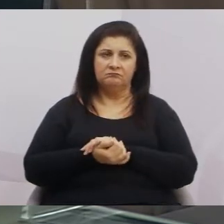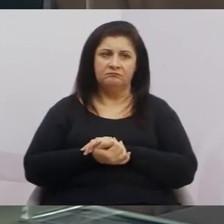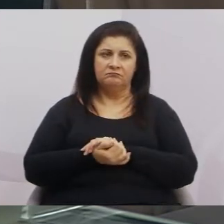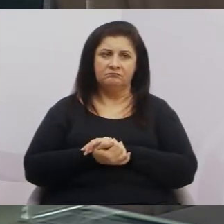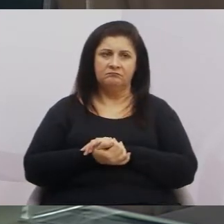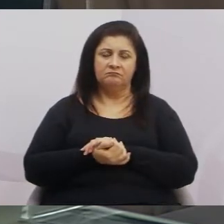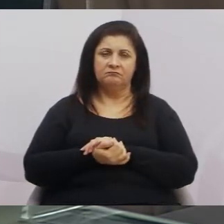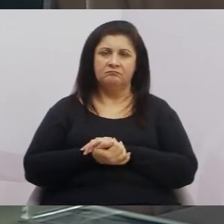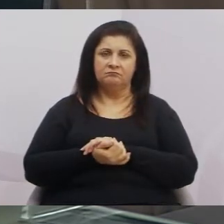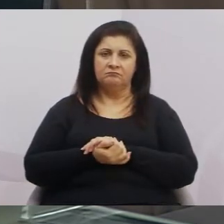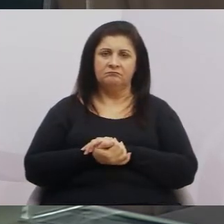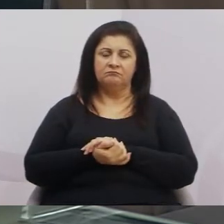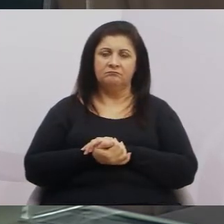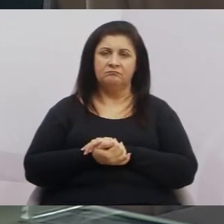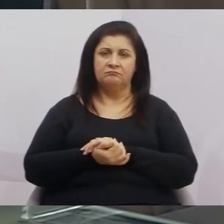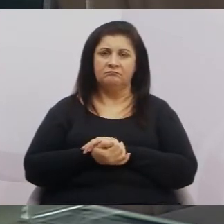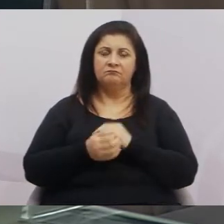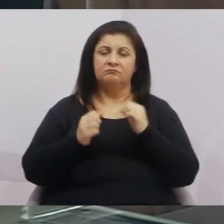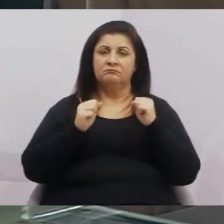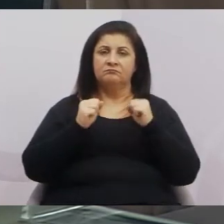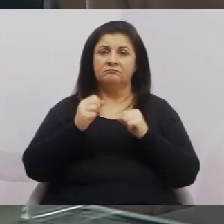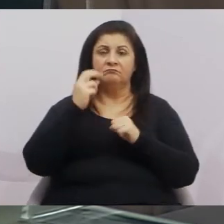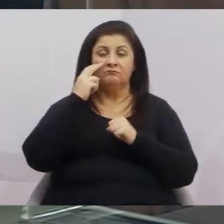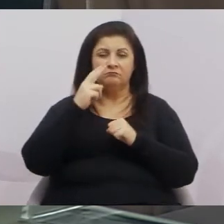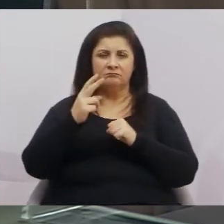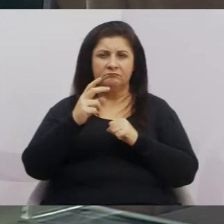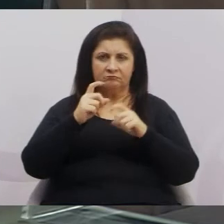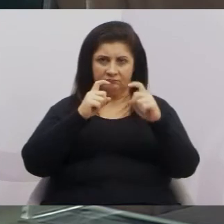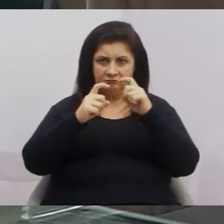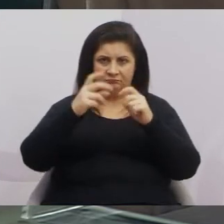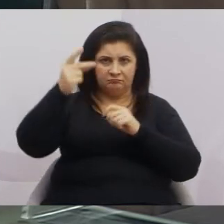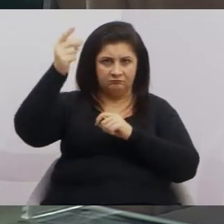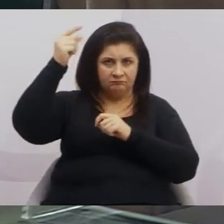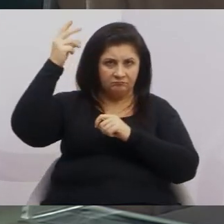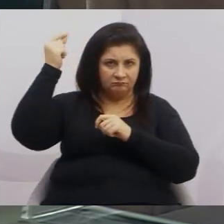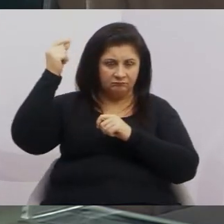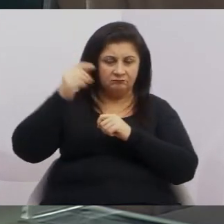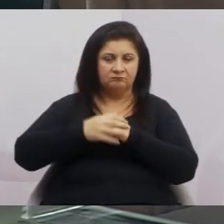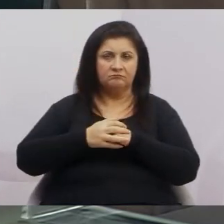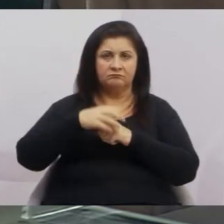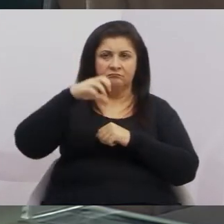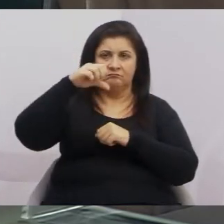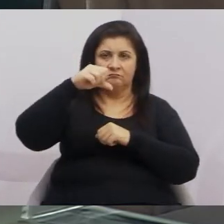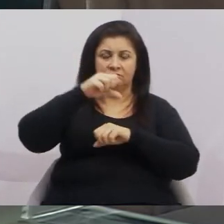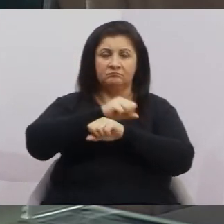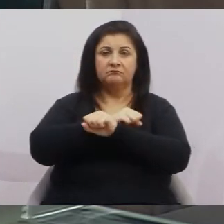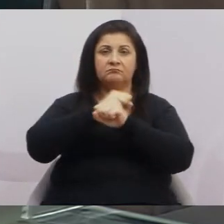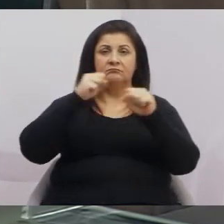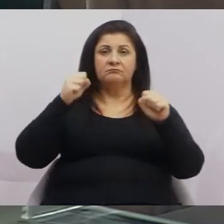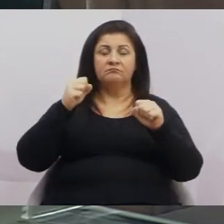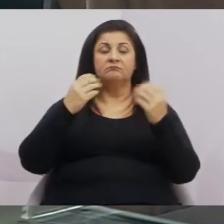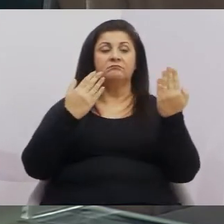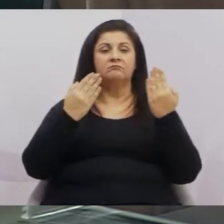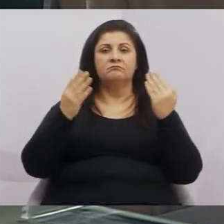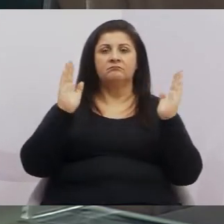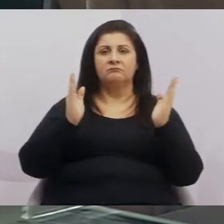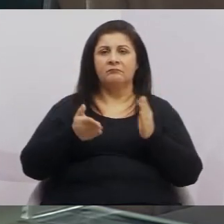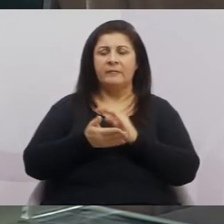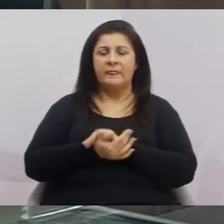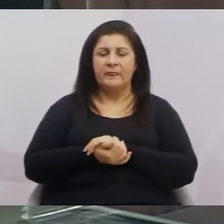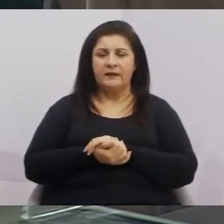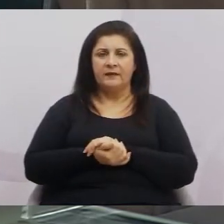olha, vocês podem pegar a audiência antiga quando era nove horas da manhã e coloquem na audiência de hoje.